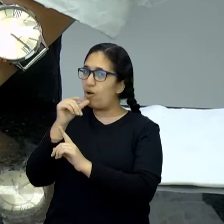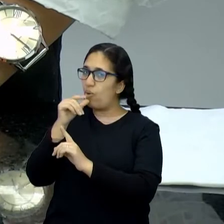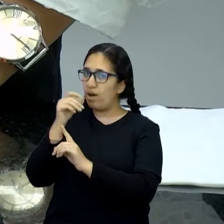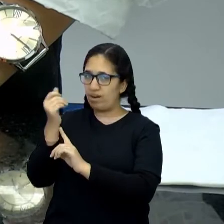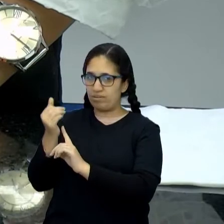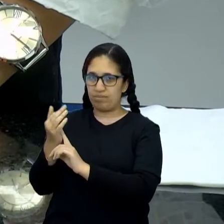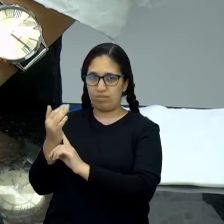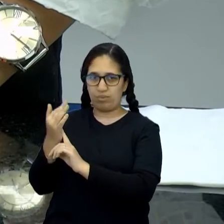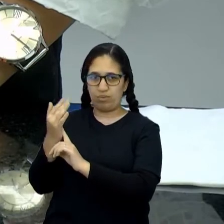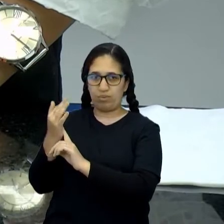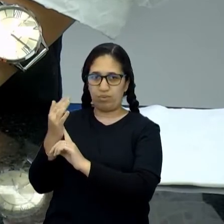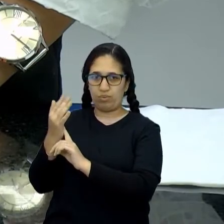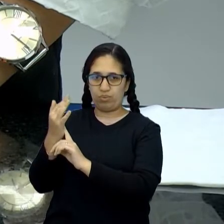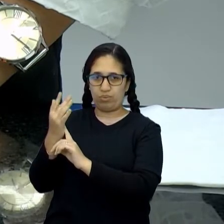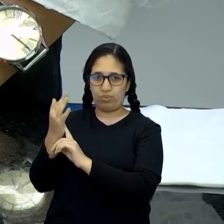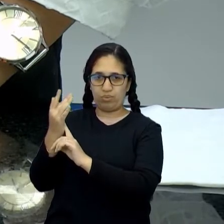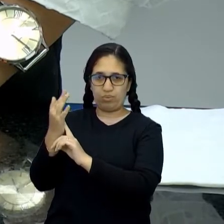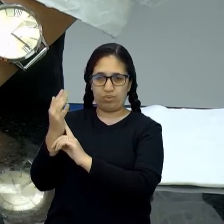acontece.